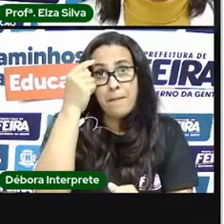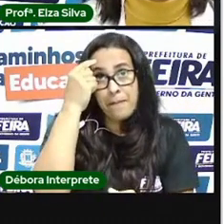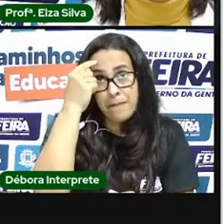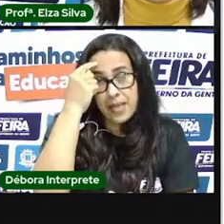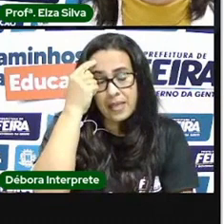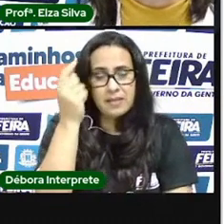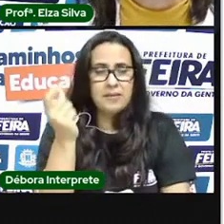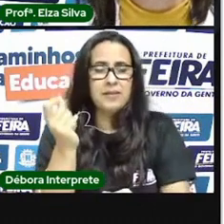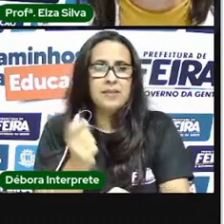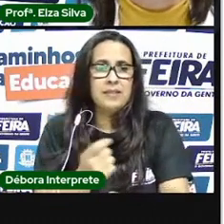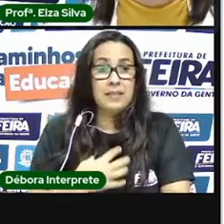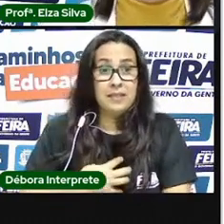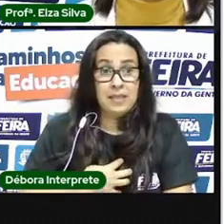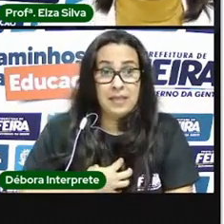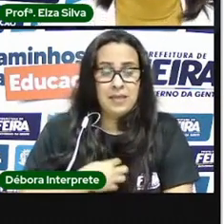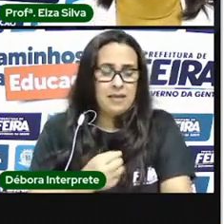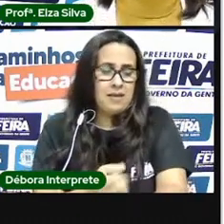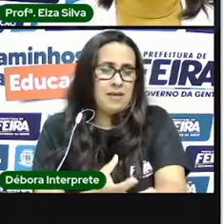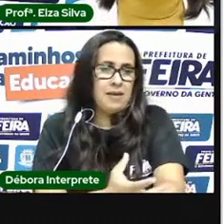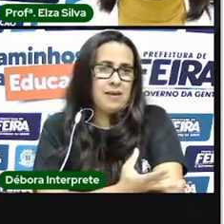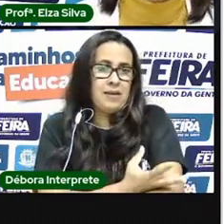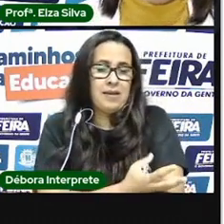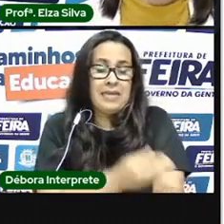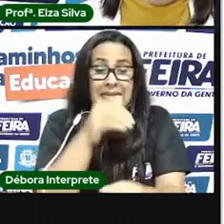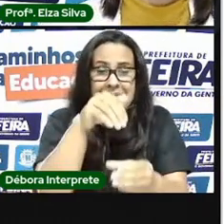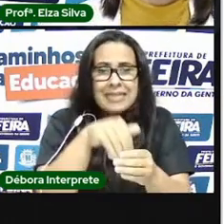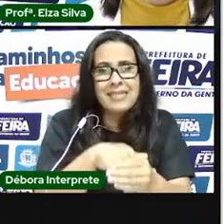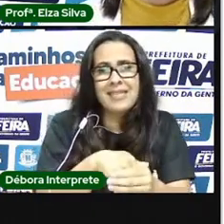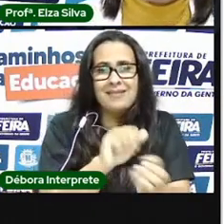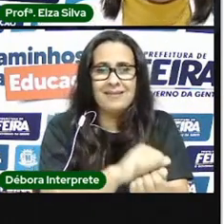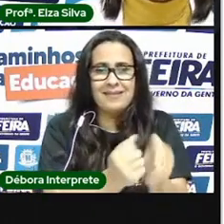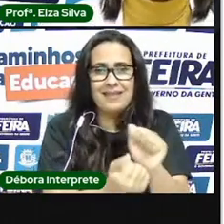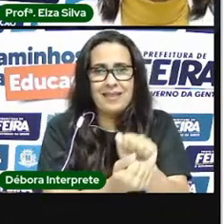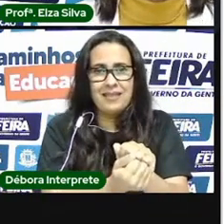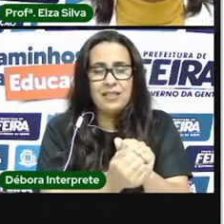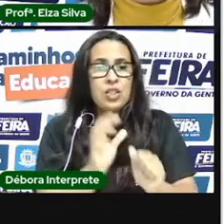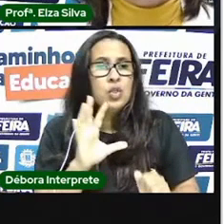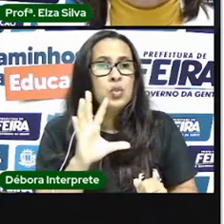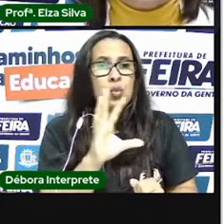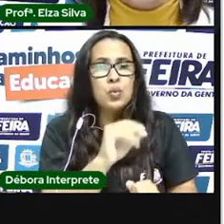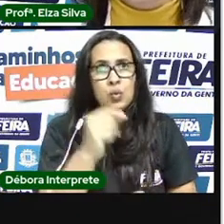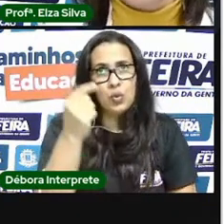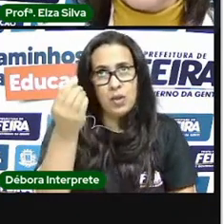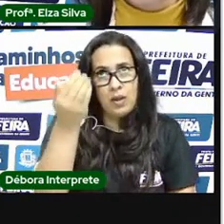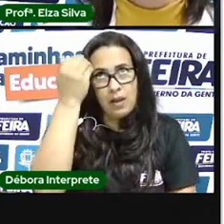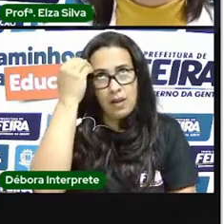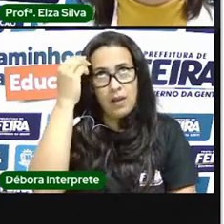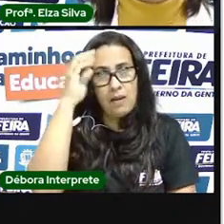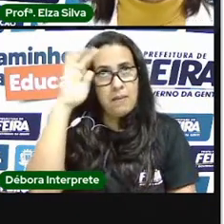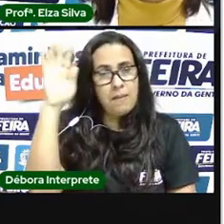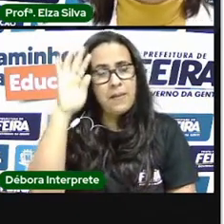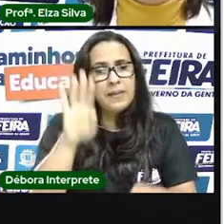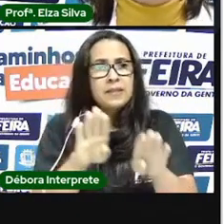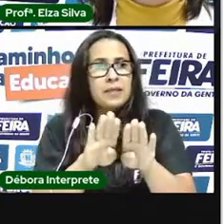posicionamentos sobre si e as coisas ao seu redor nós aprendemos que há várias